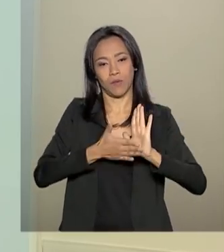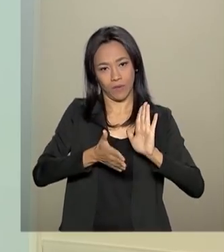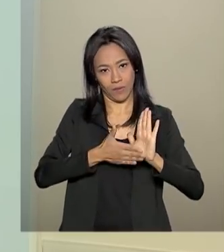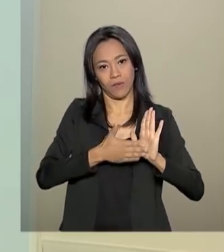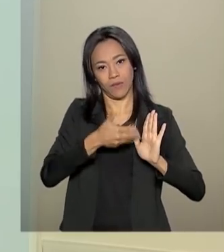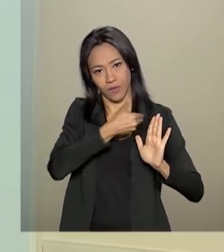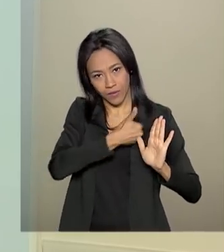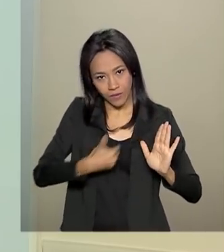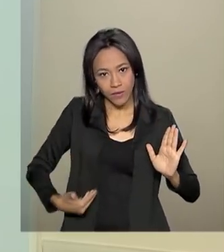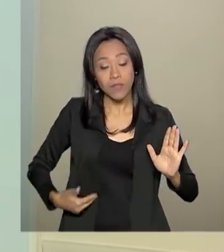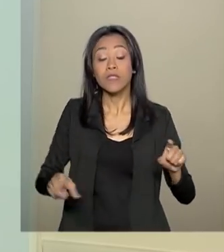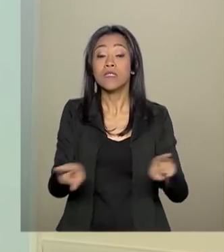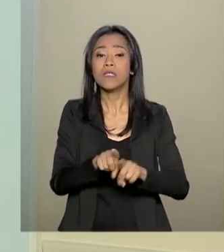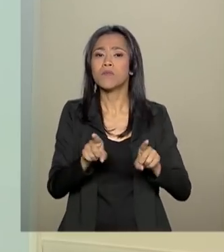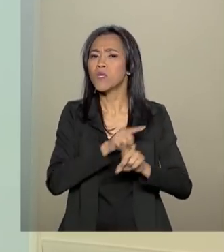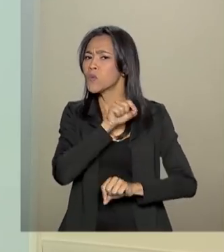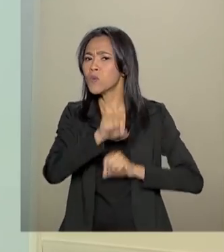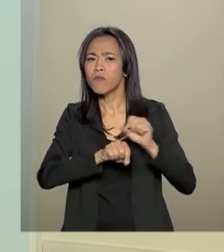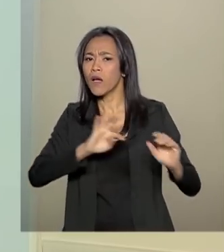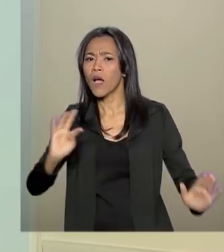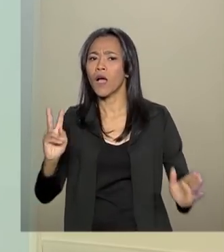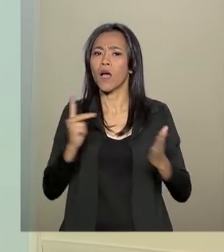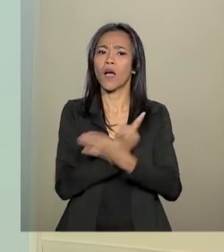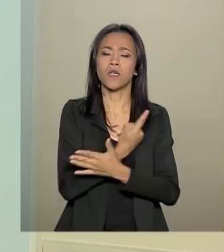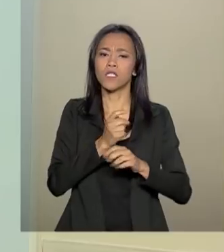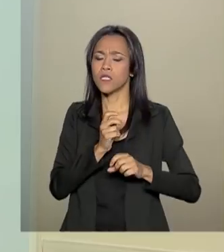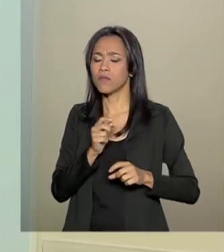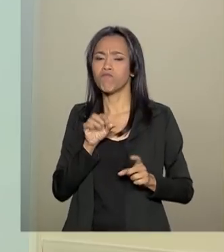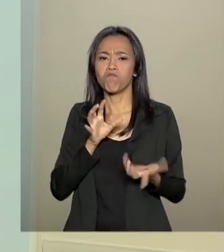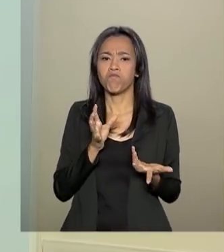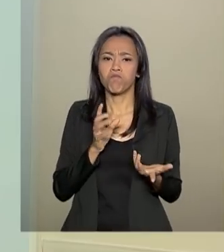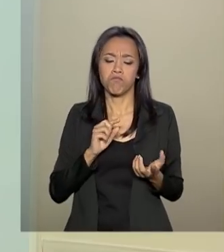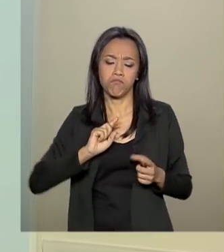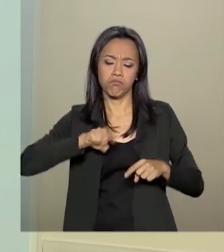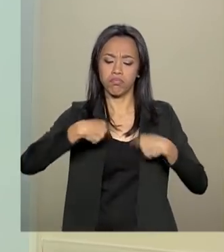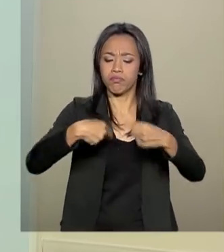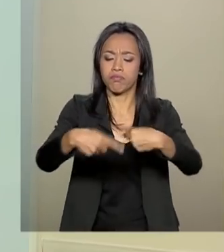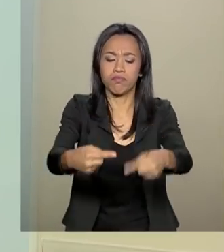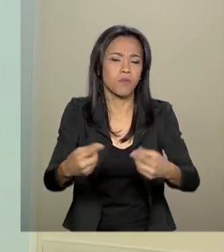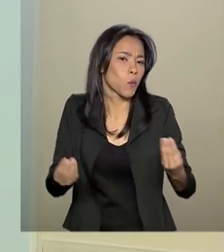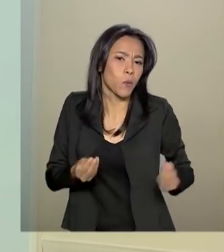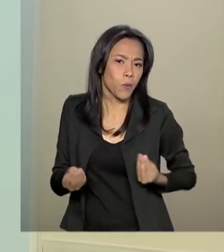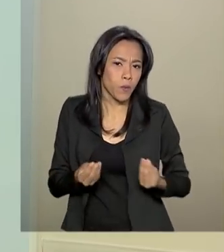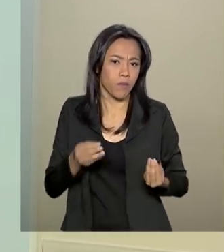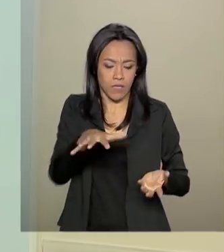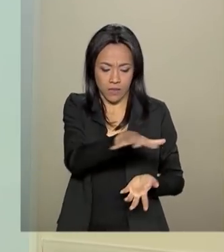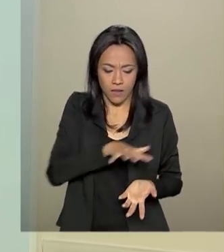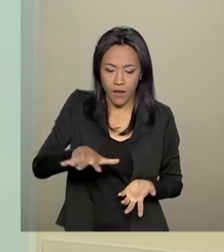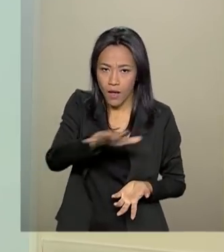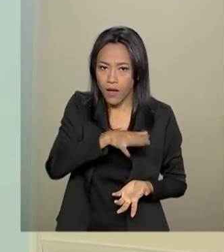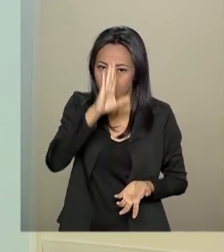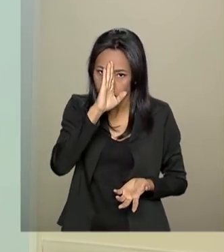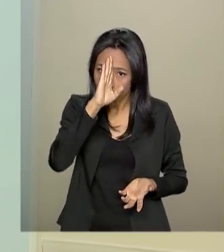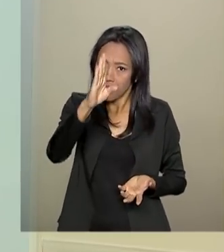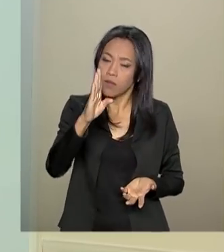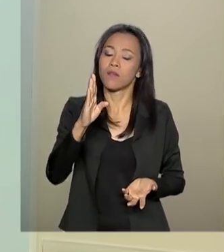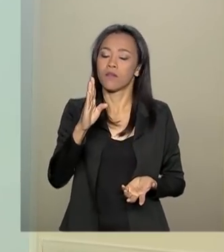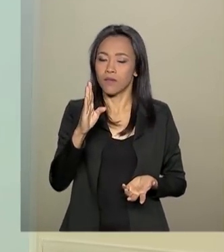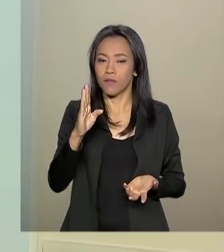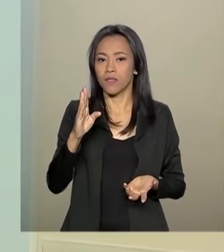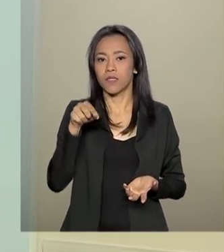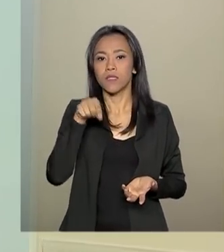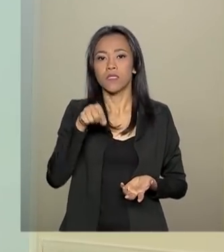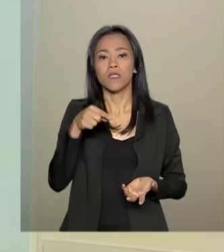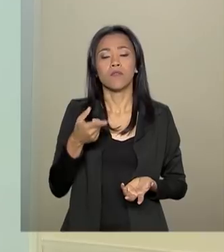em relação aos impactos positivos que elas devem trazer para este setor, principalmente na questão do